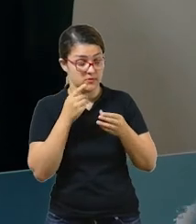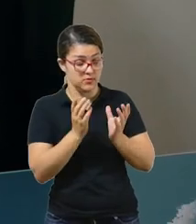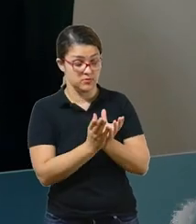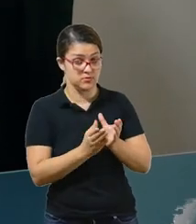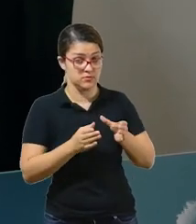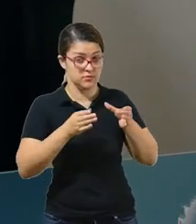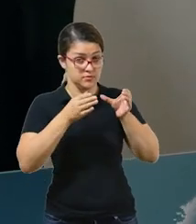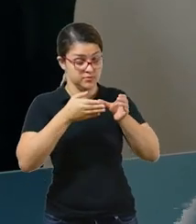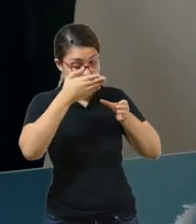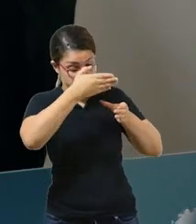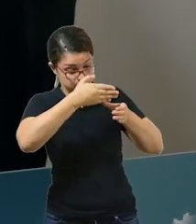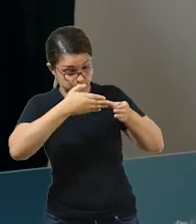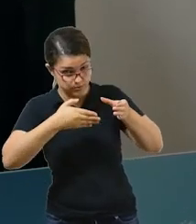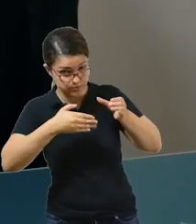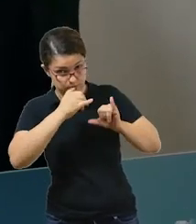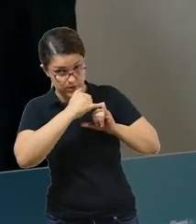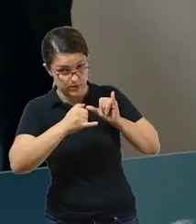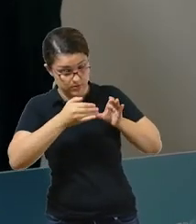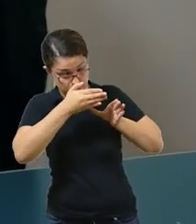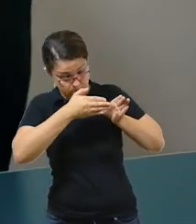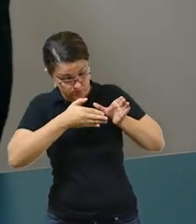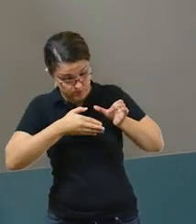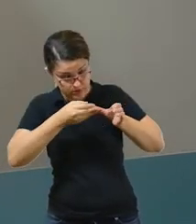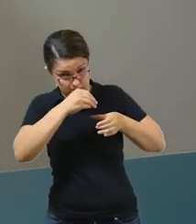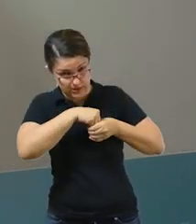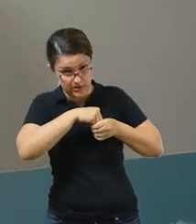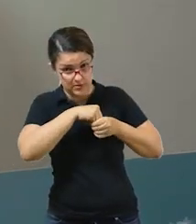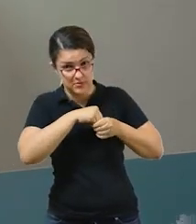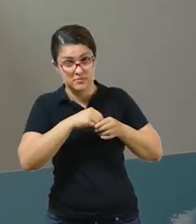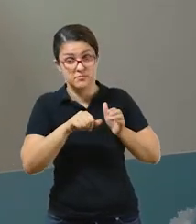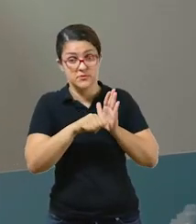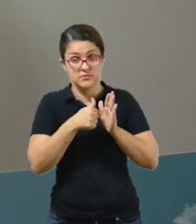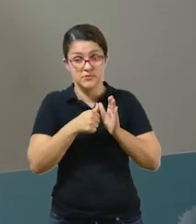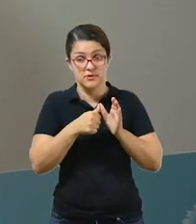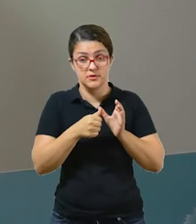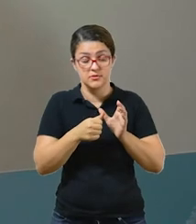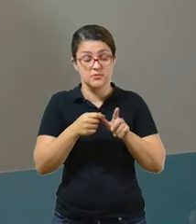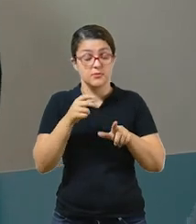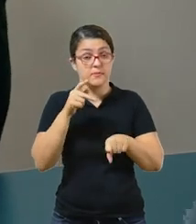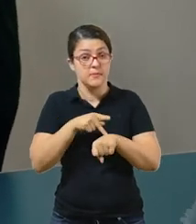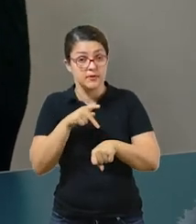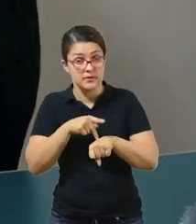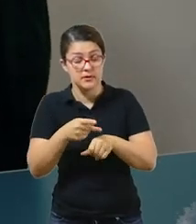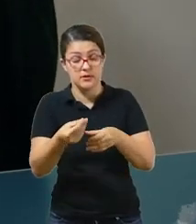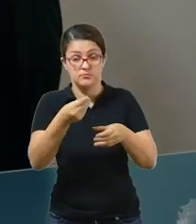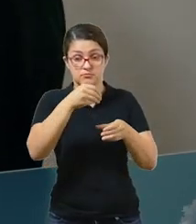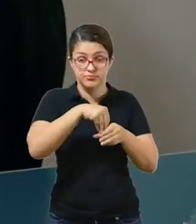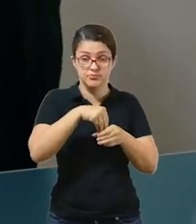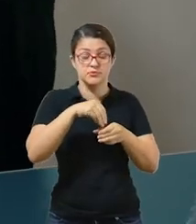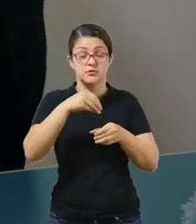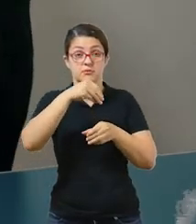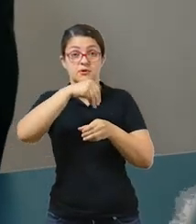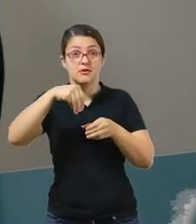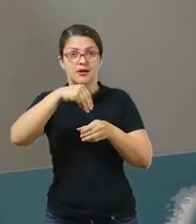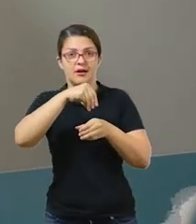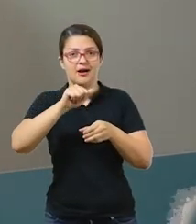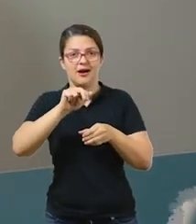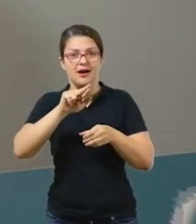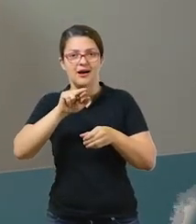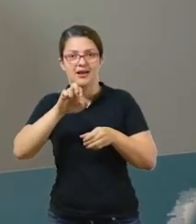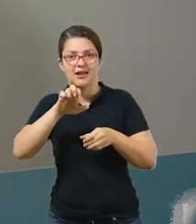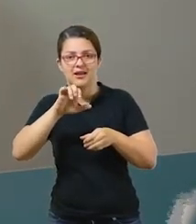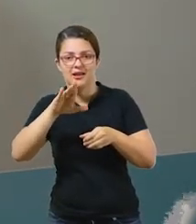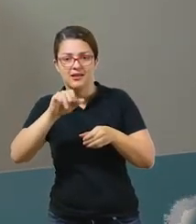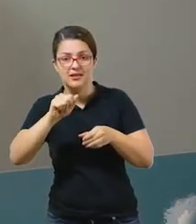no meio. E dentro deles, a primeira coisa que você vai colocar, as pedrinhas, a areia, a terra